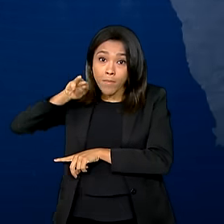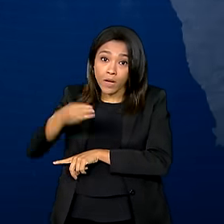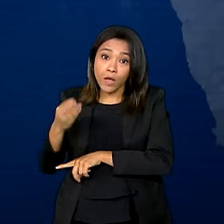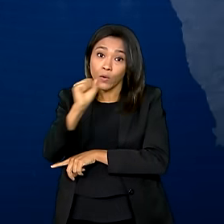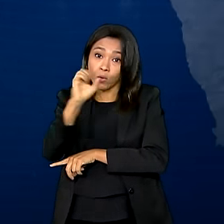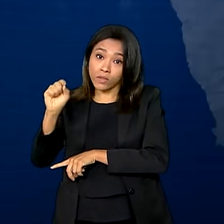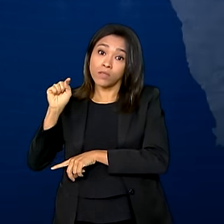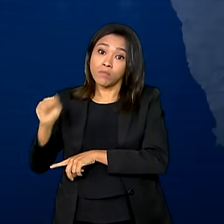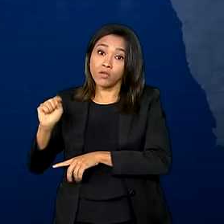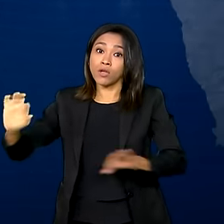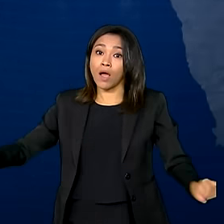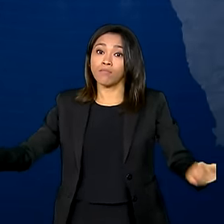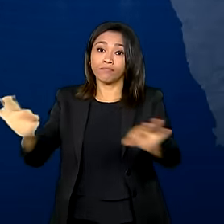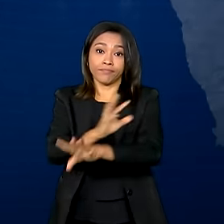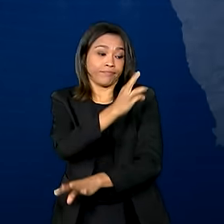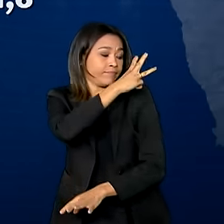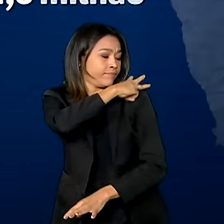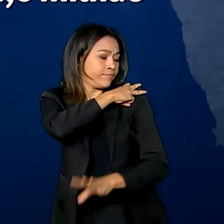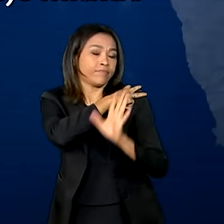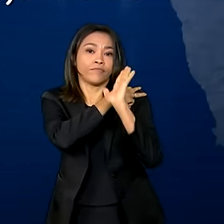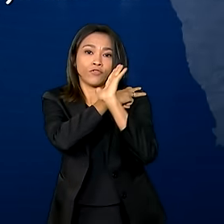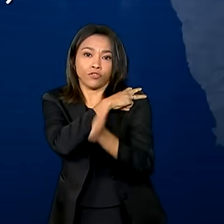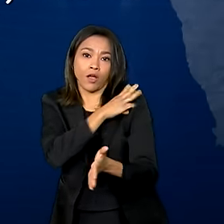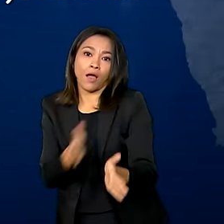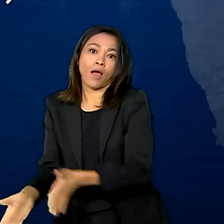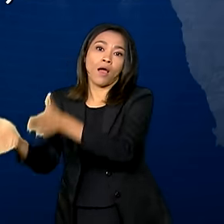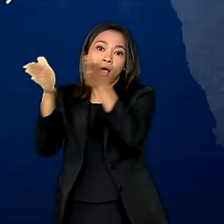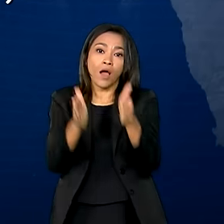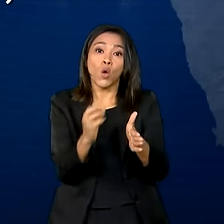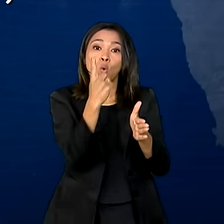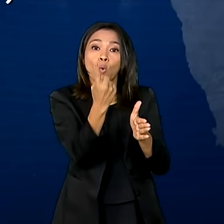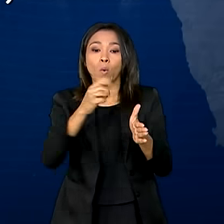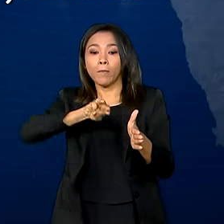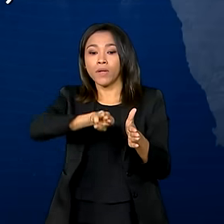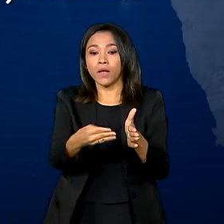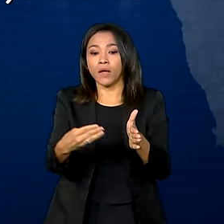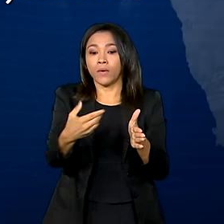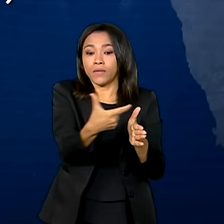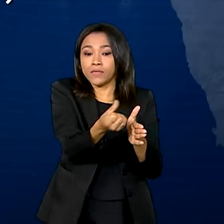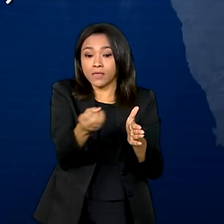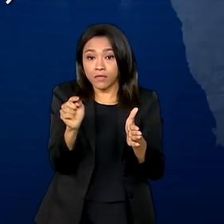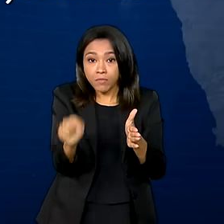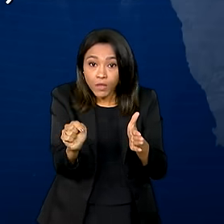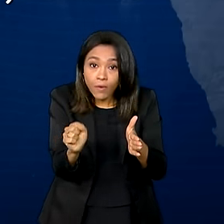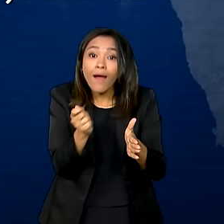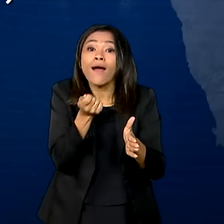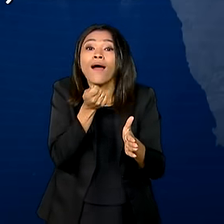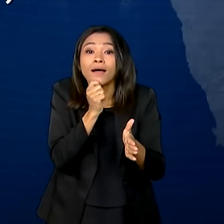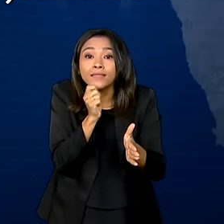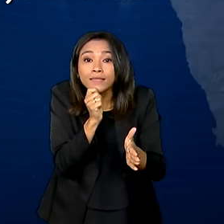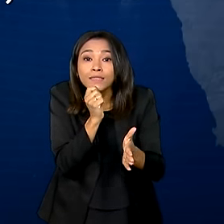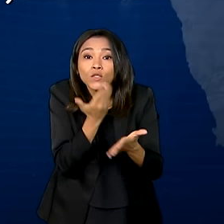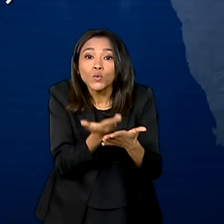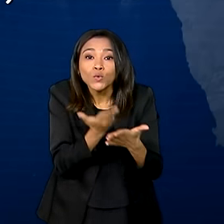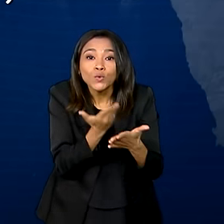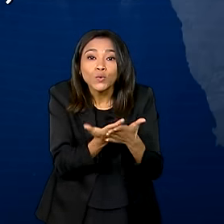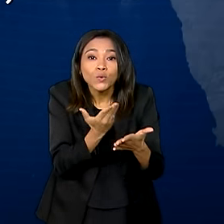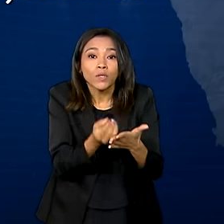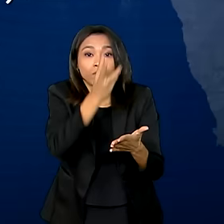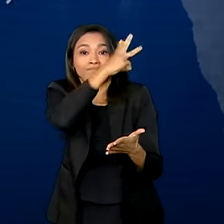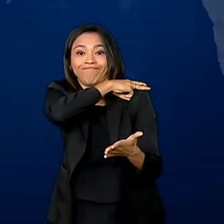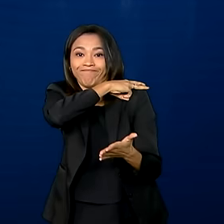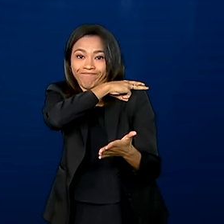concluíram o ensino médio, enquanto 1 milhão e 600 mil estão no último ano dessa